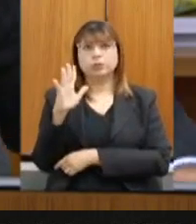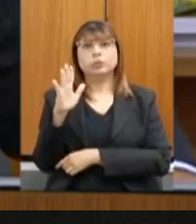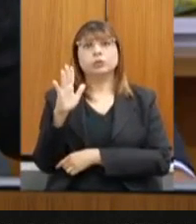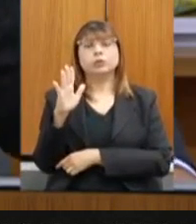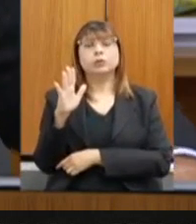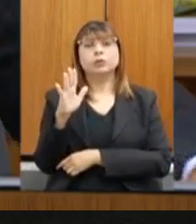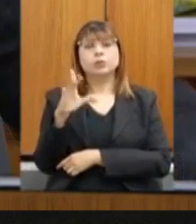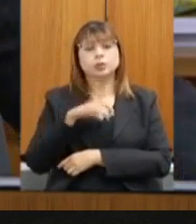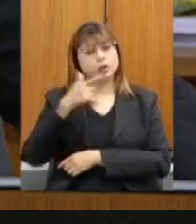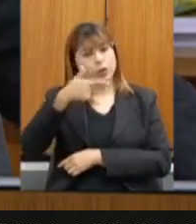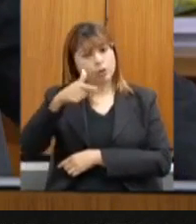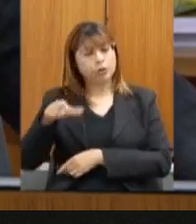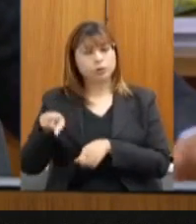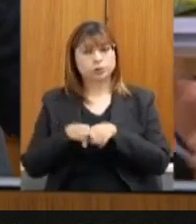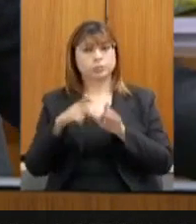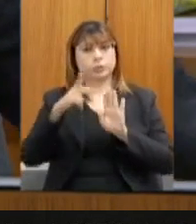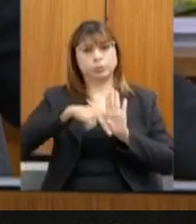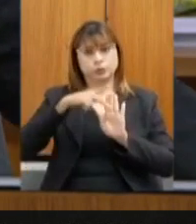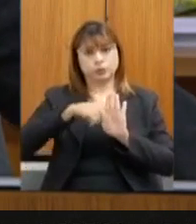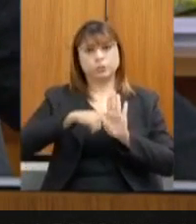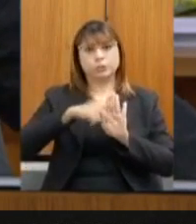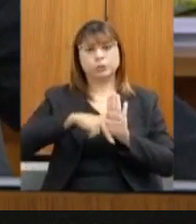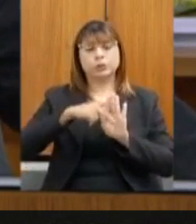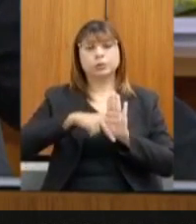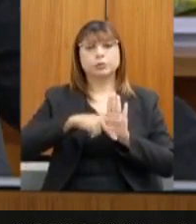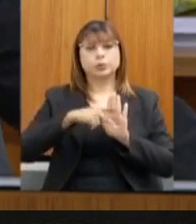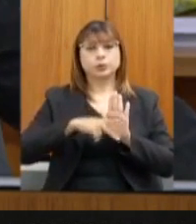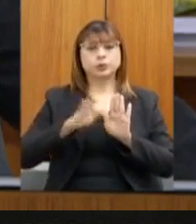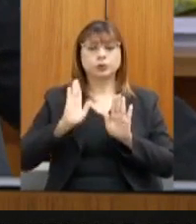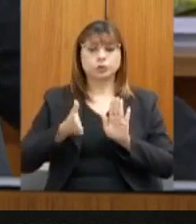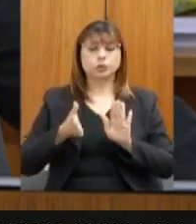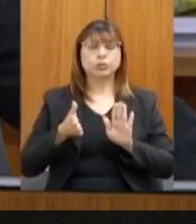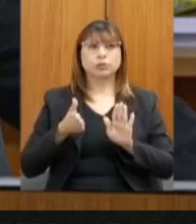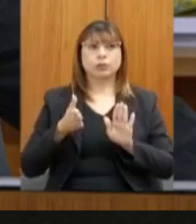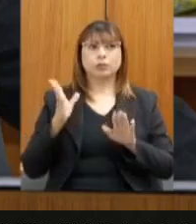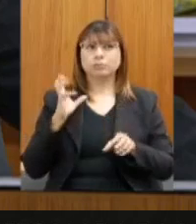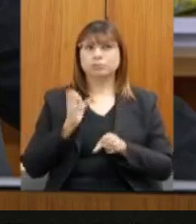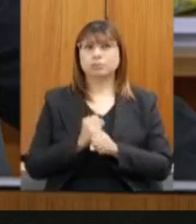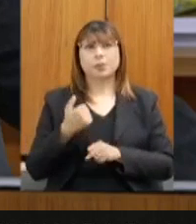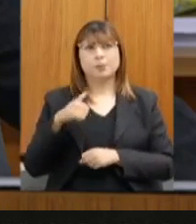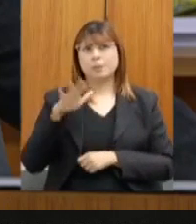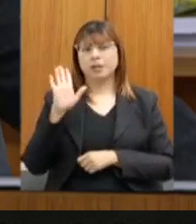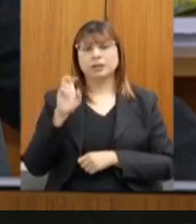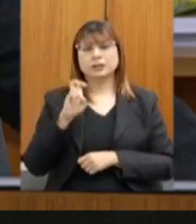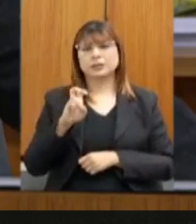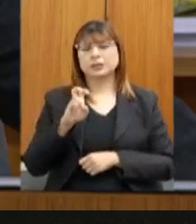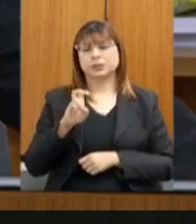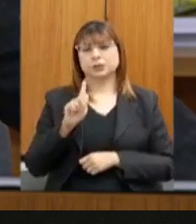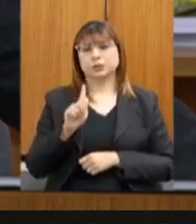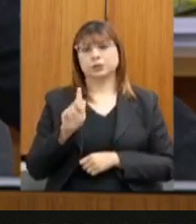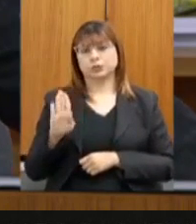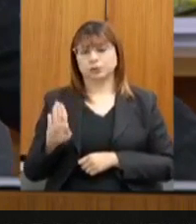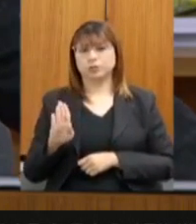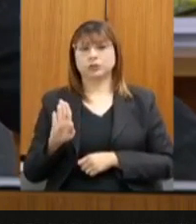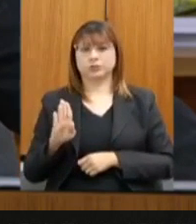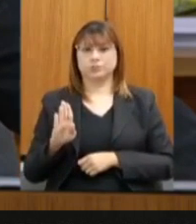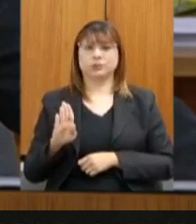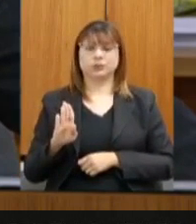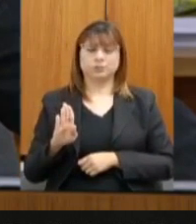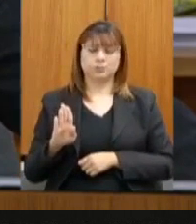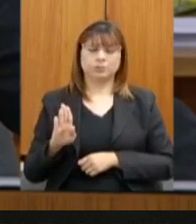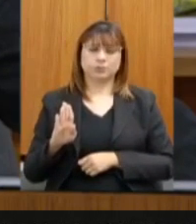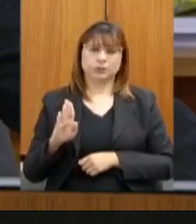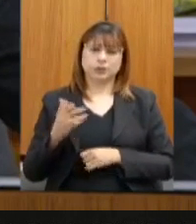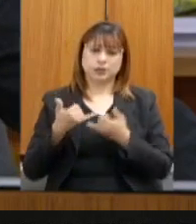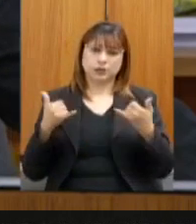projetos que já somam mais de 5 gigas de energia. Quando gente fala em